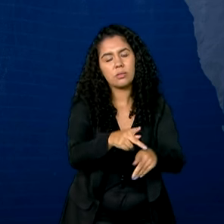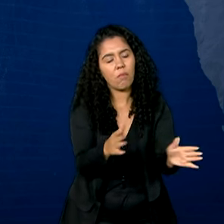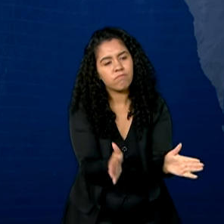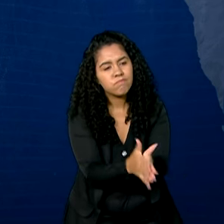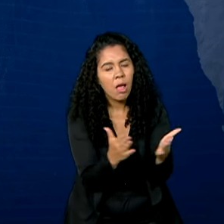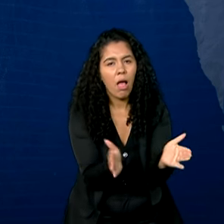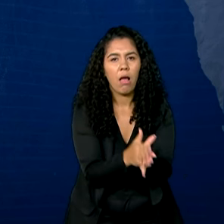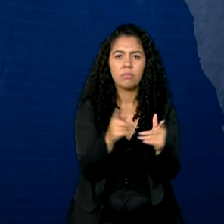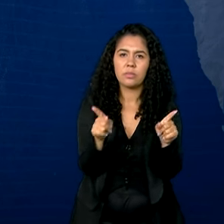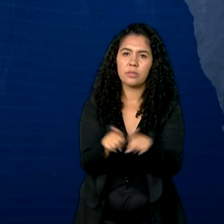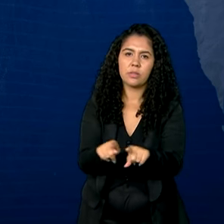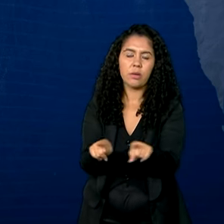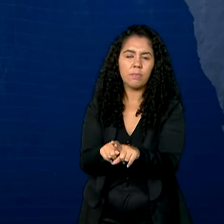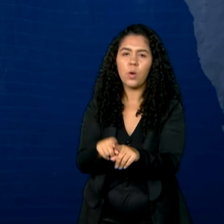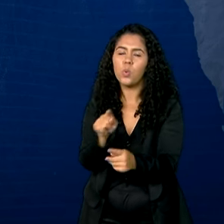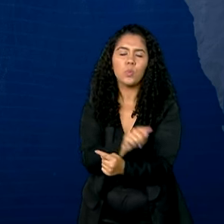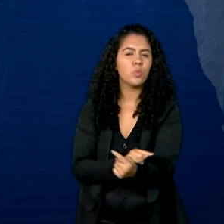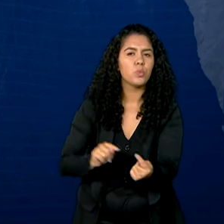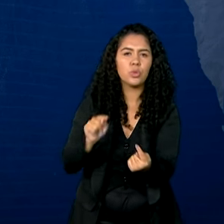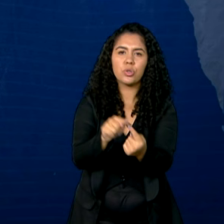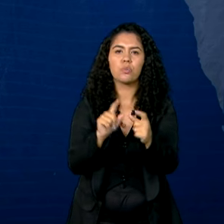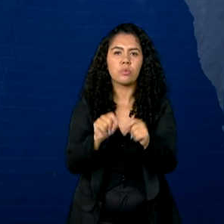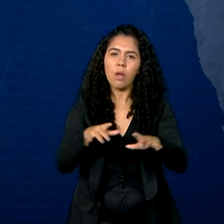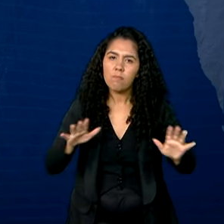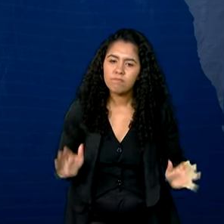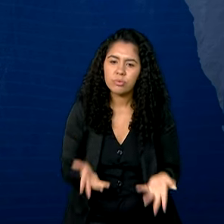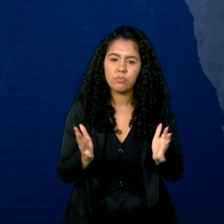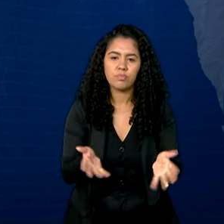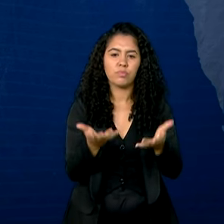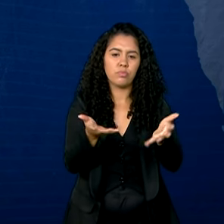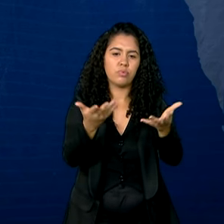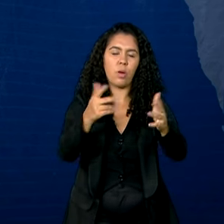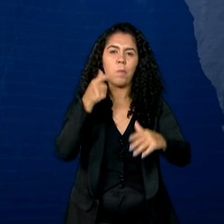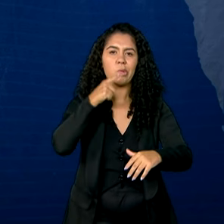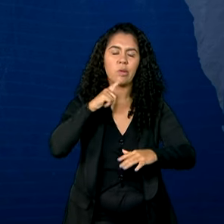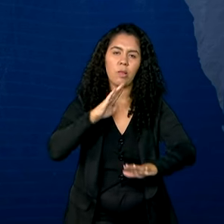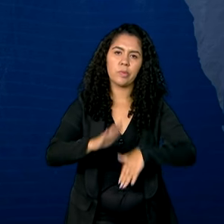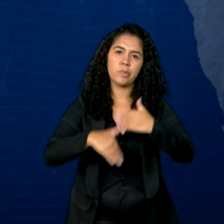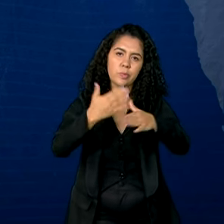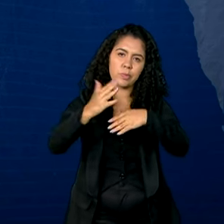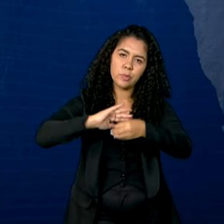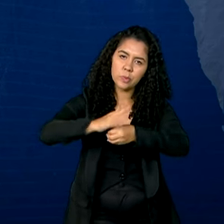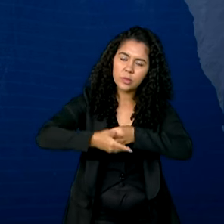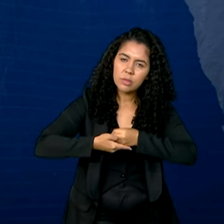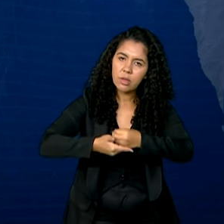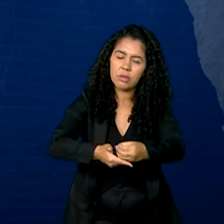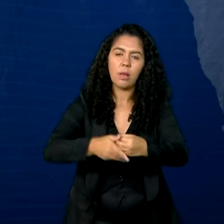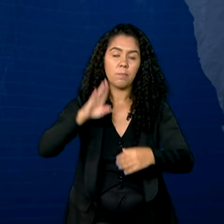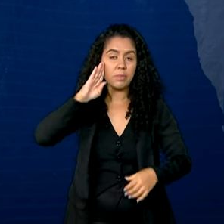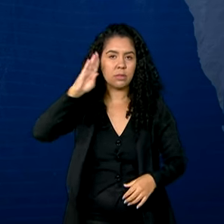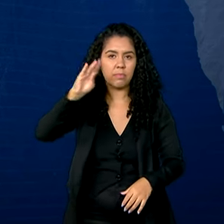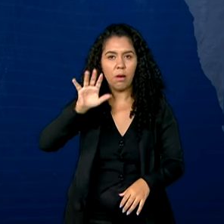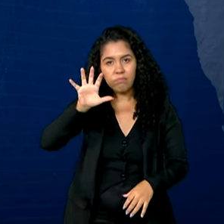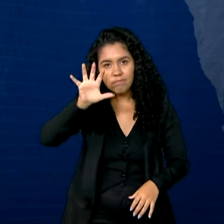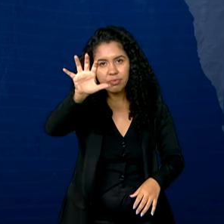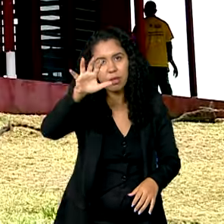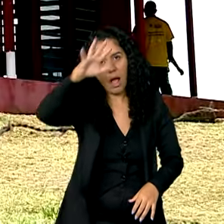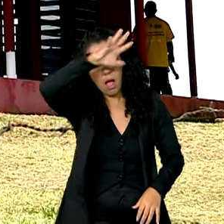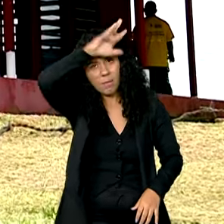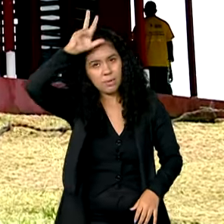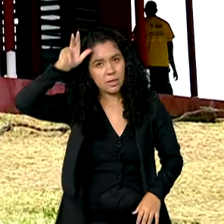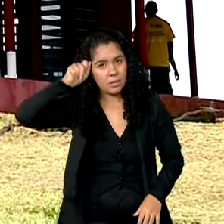vulnerável, com o objetivo de promover o desenvolvimento sustentável na região amazônica.